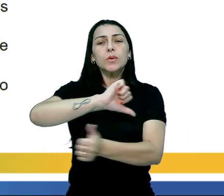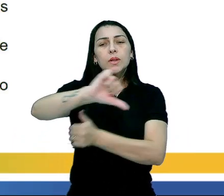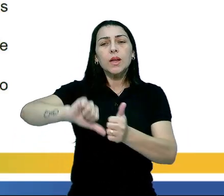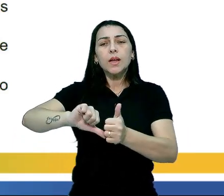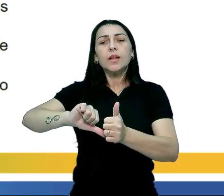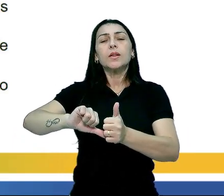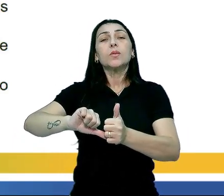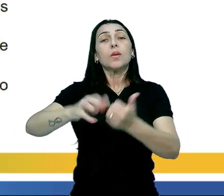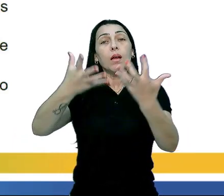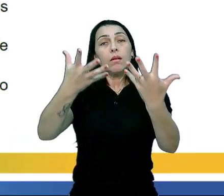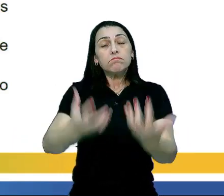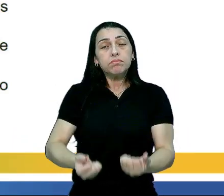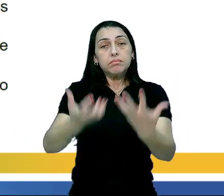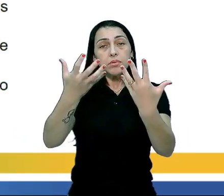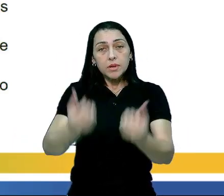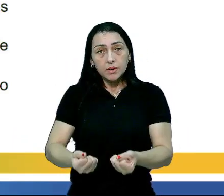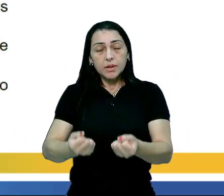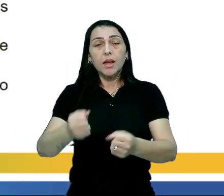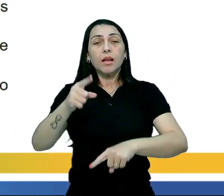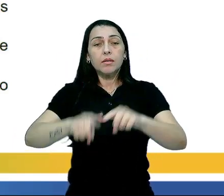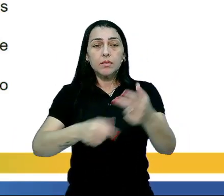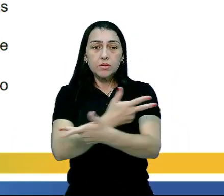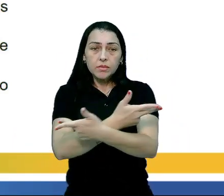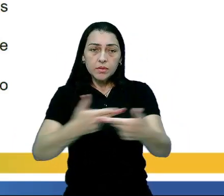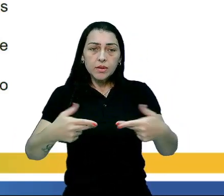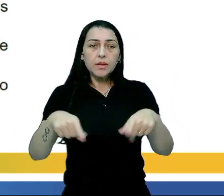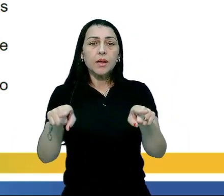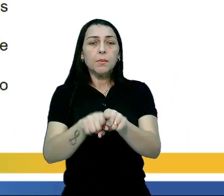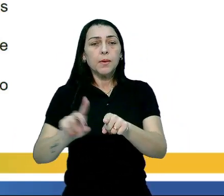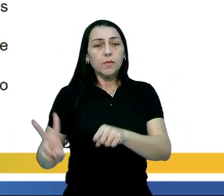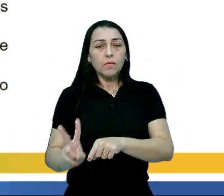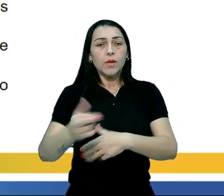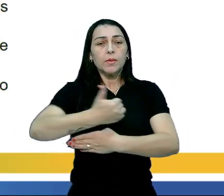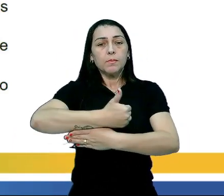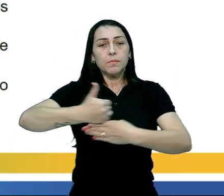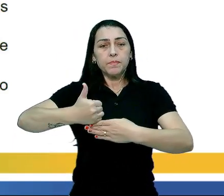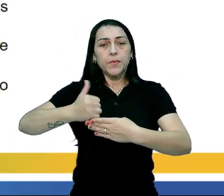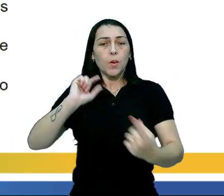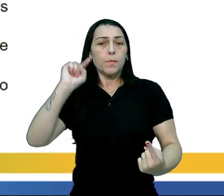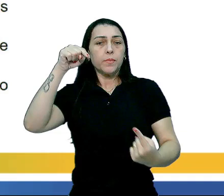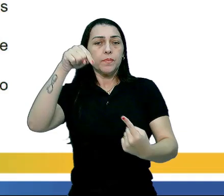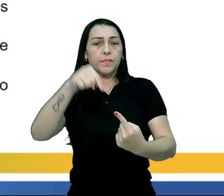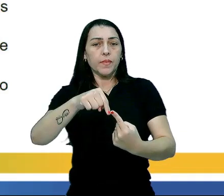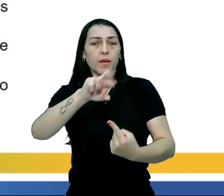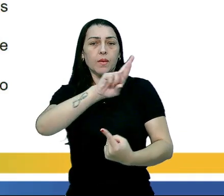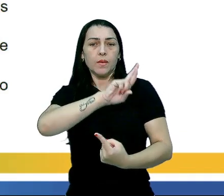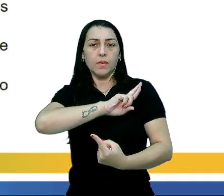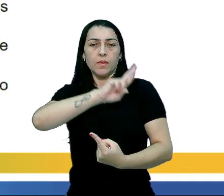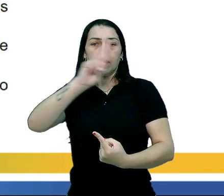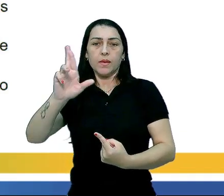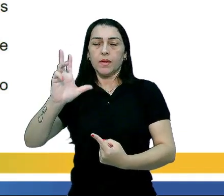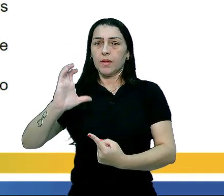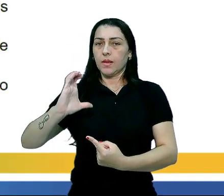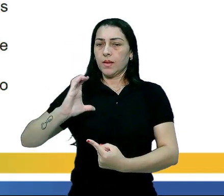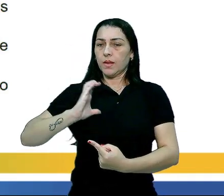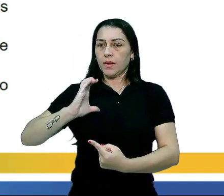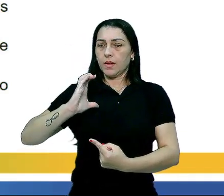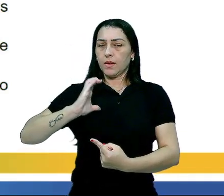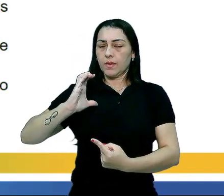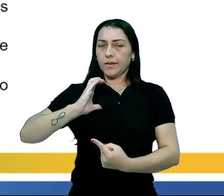relevância nos meios adotados e nos valores morais objetivados como